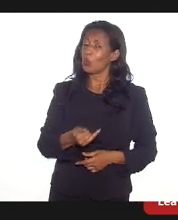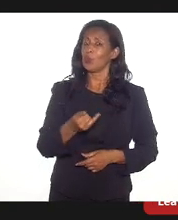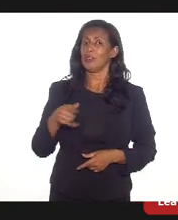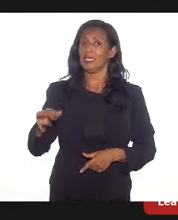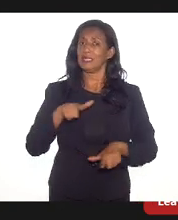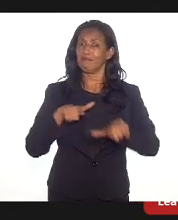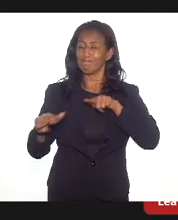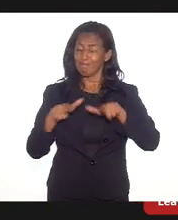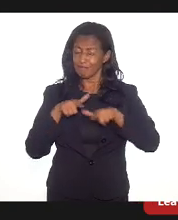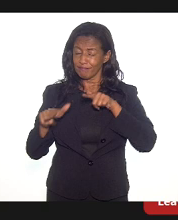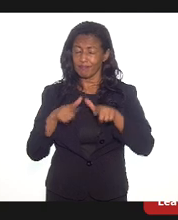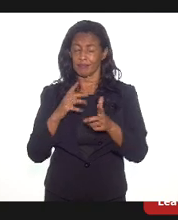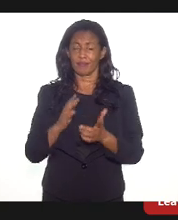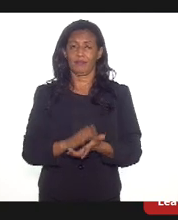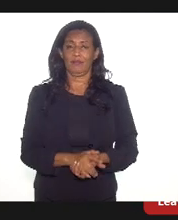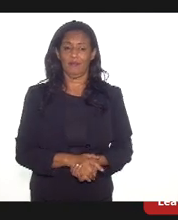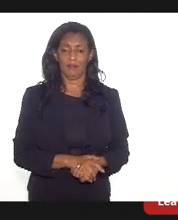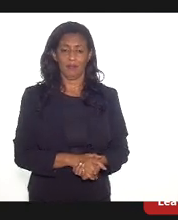inclusive nos serviços